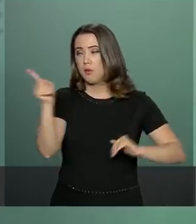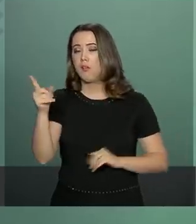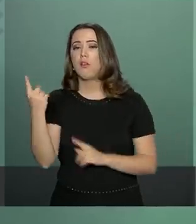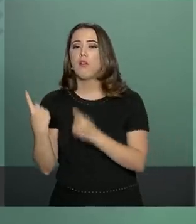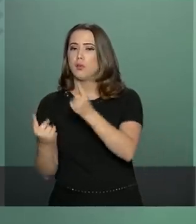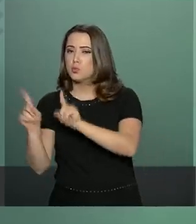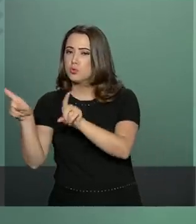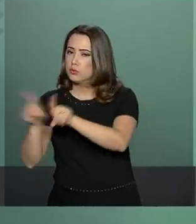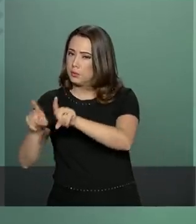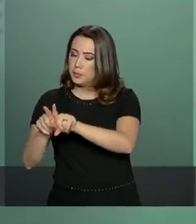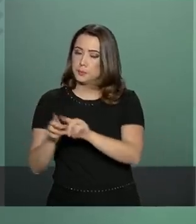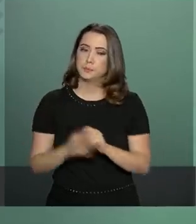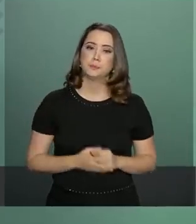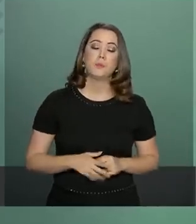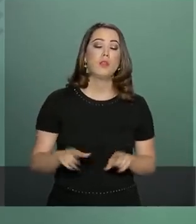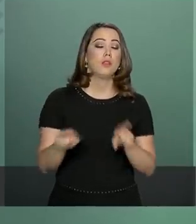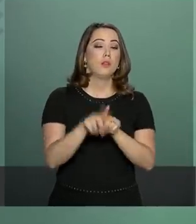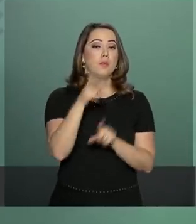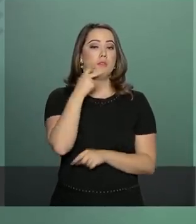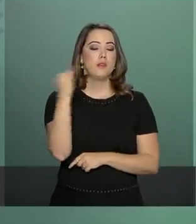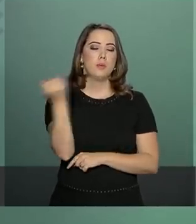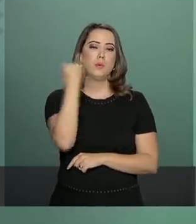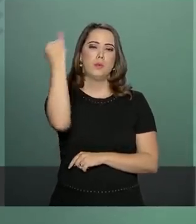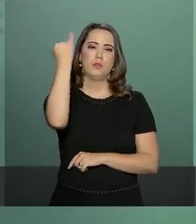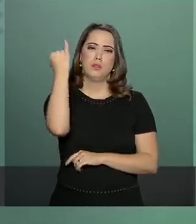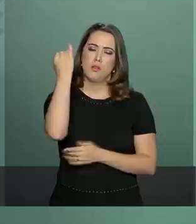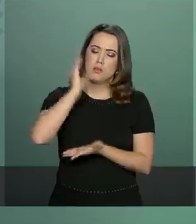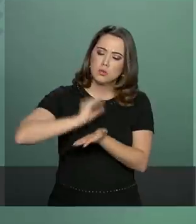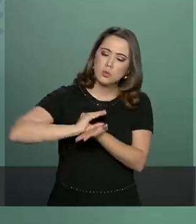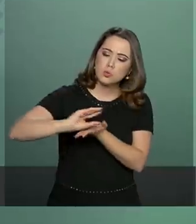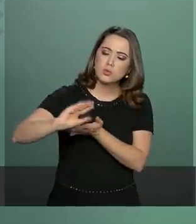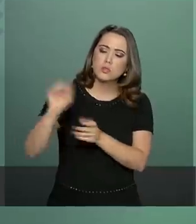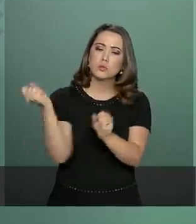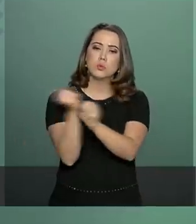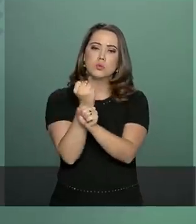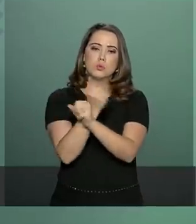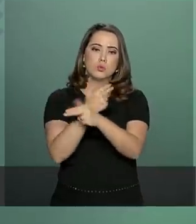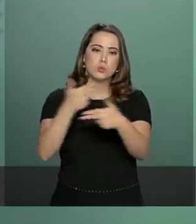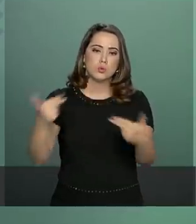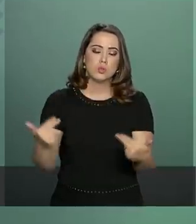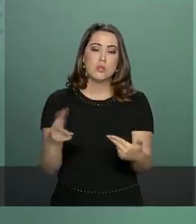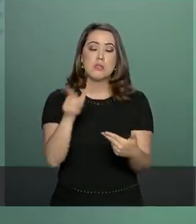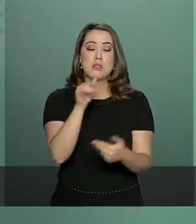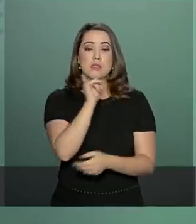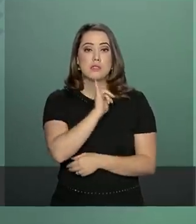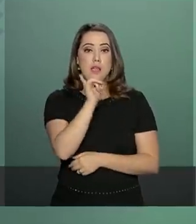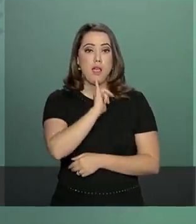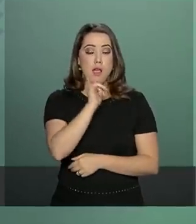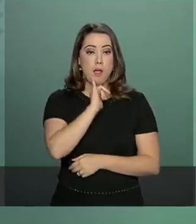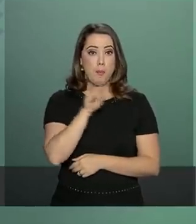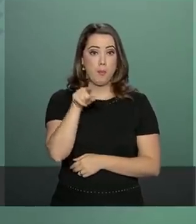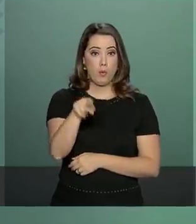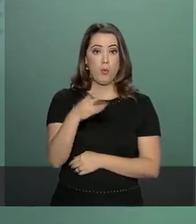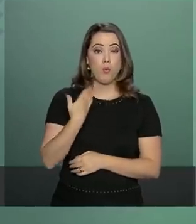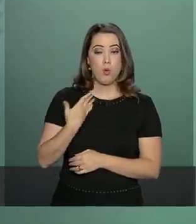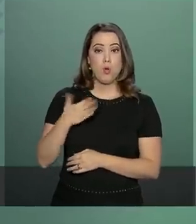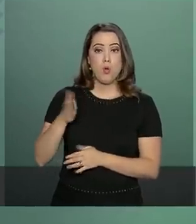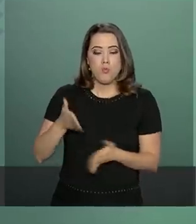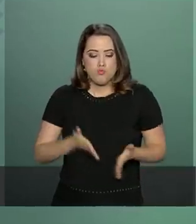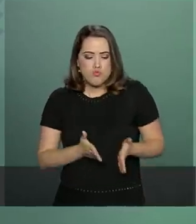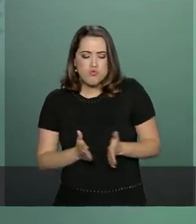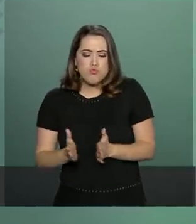Destacam-se ainda os investimentos na infraestrutura, como o corredor bioceânico,